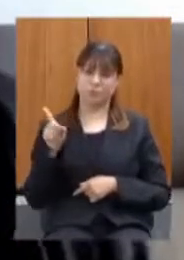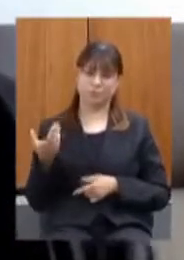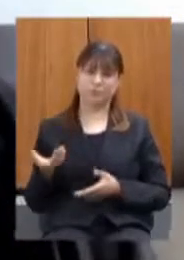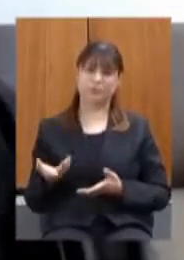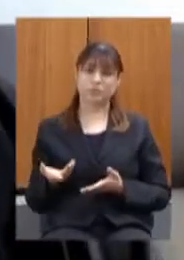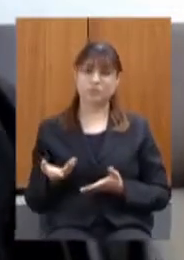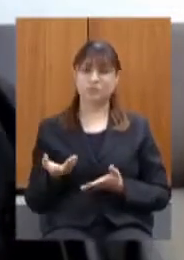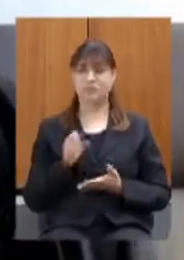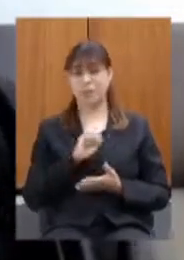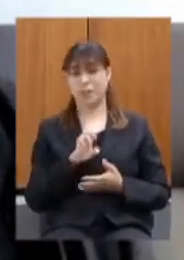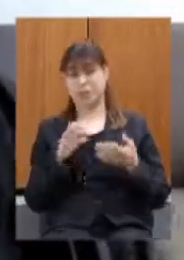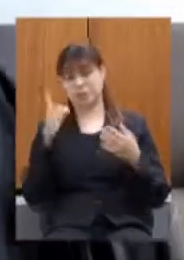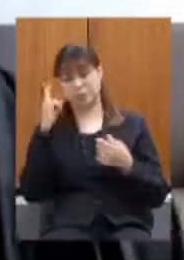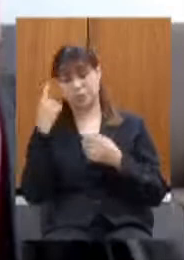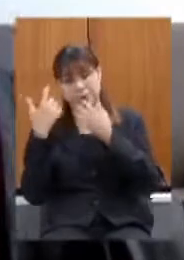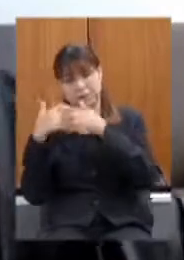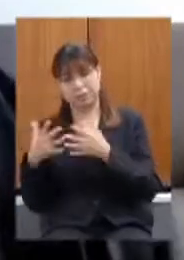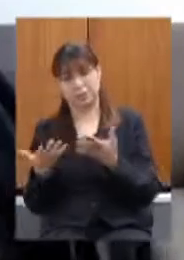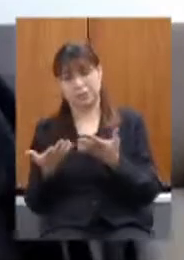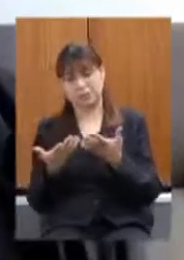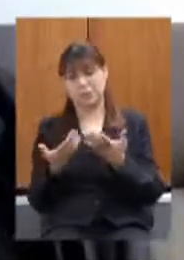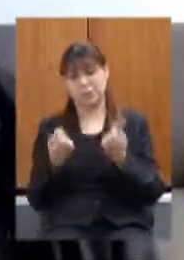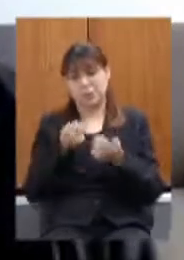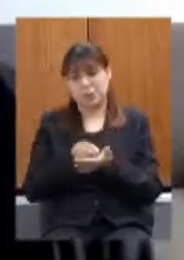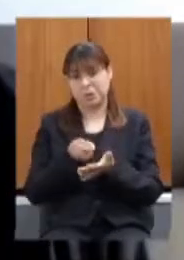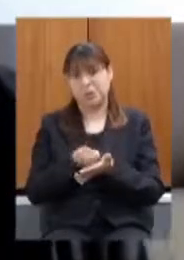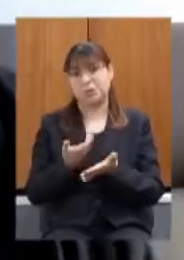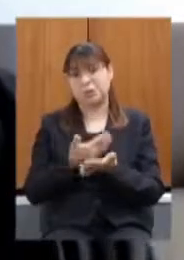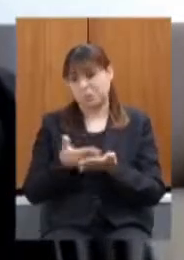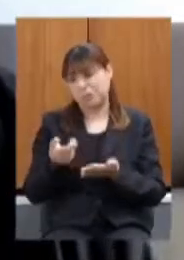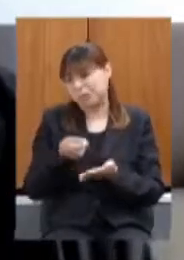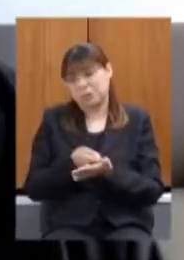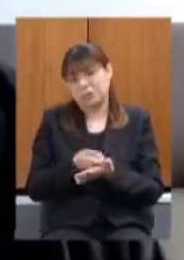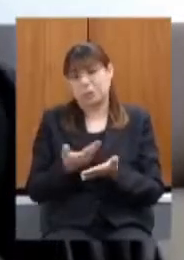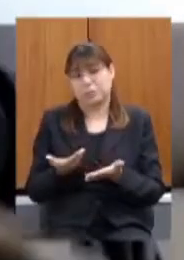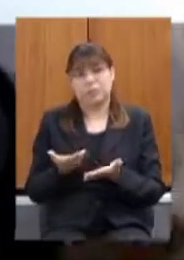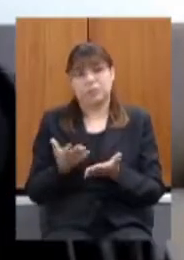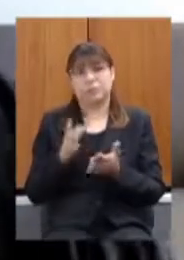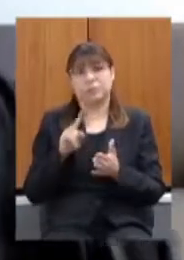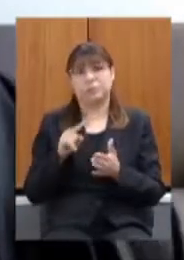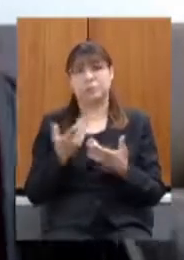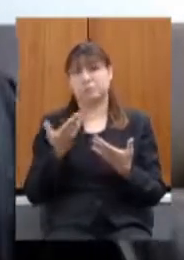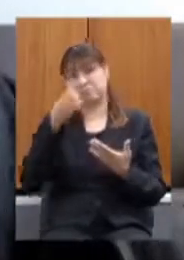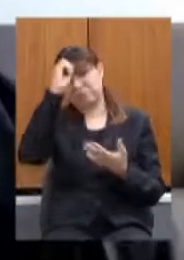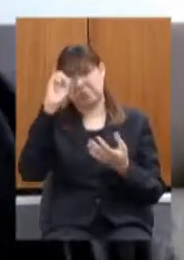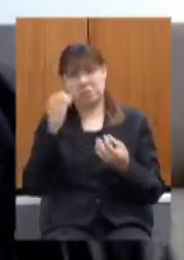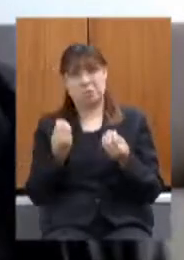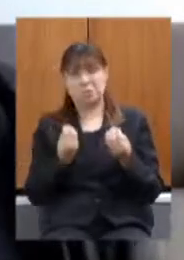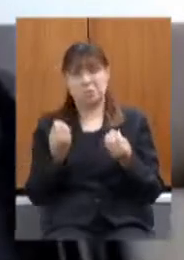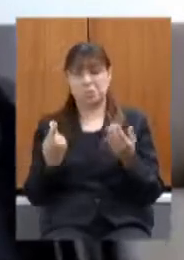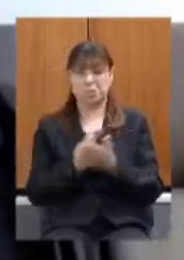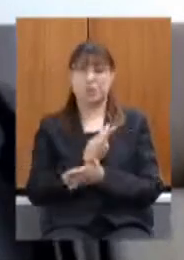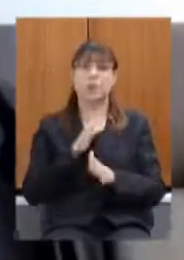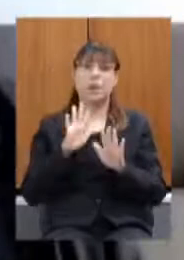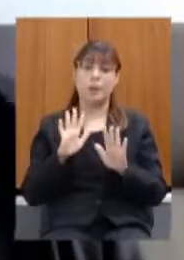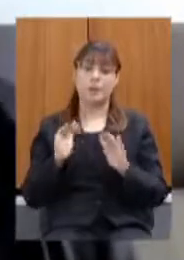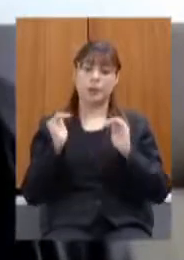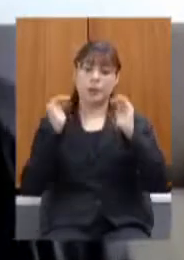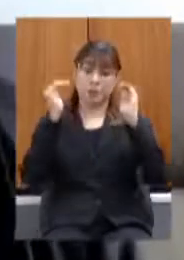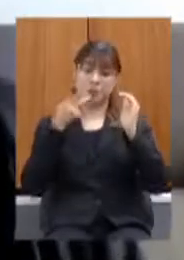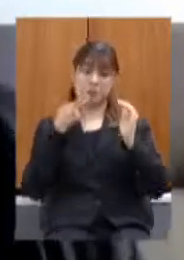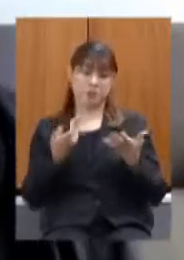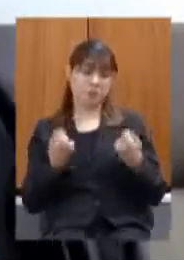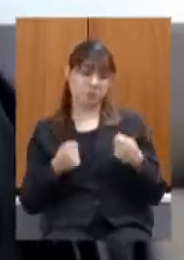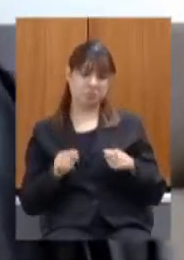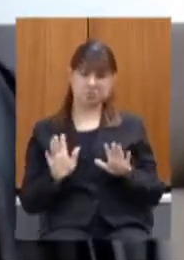pensasse se tivesse cobrança teria estado cobrando então isso é uma coisa sei lá como é que surgiu isso mas o Supremo disse que não tem nada